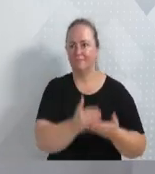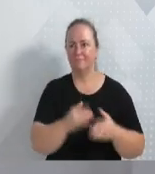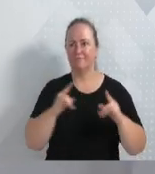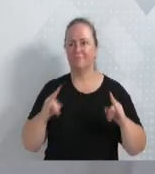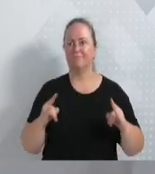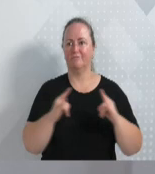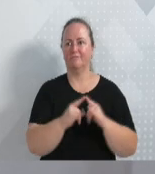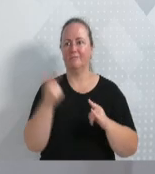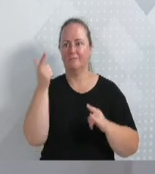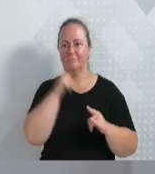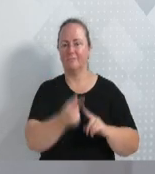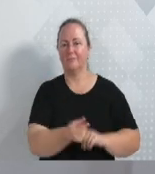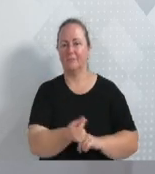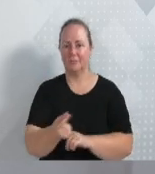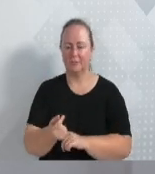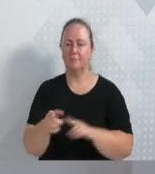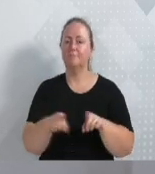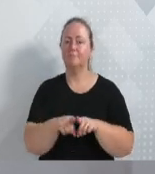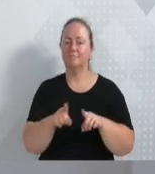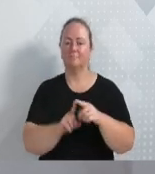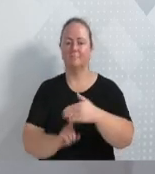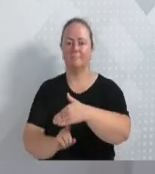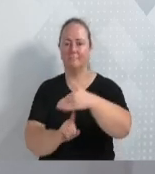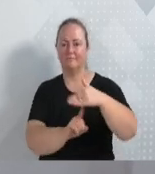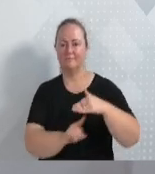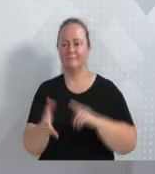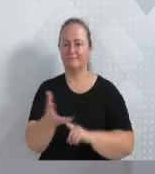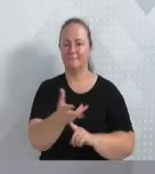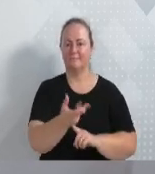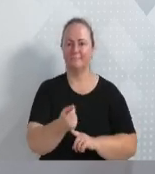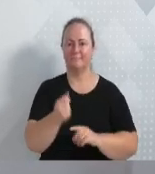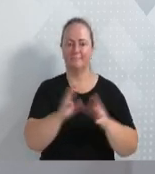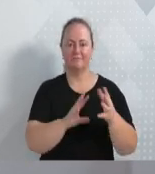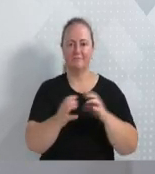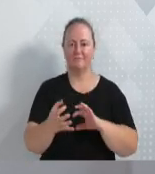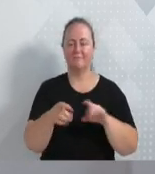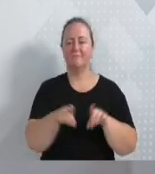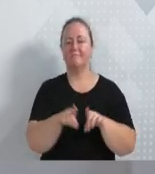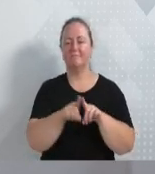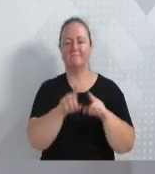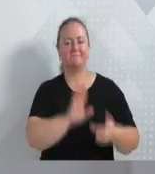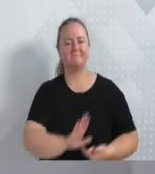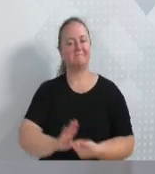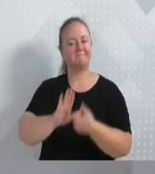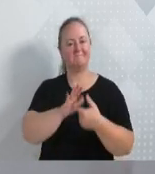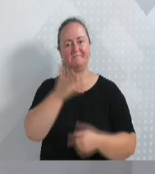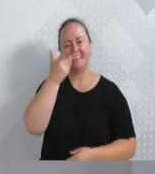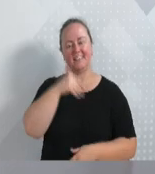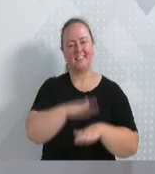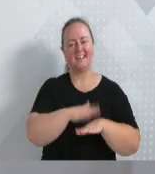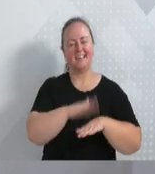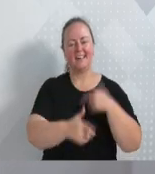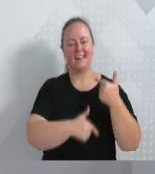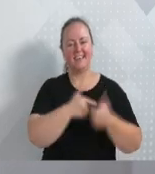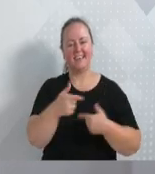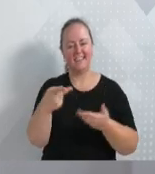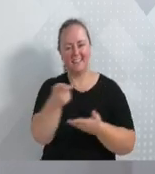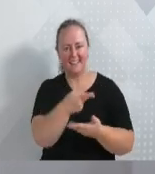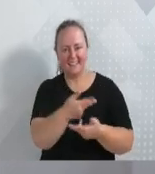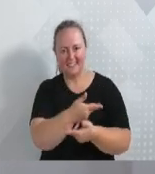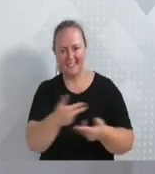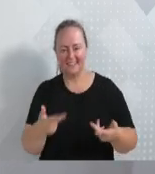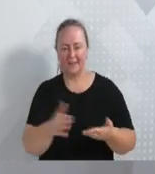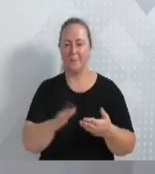instituição, e além de uma feira de artesanato e uma amostra dos trabalhos realizados pelas crianças daquele CI. O Dia da Cidadania